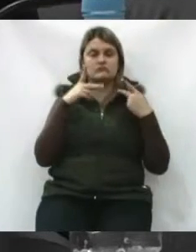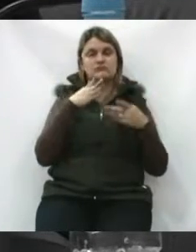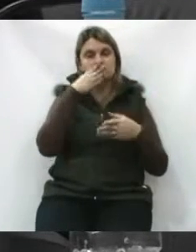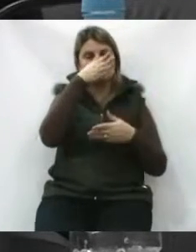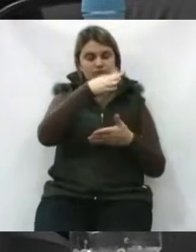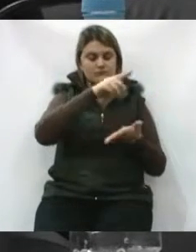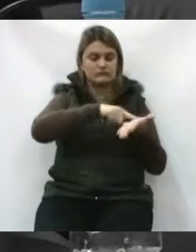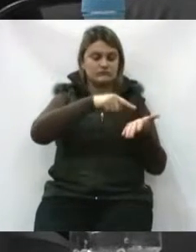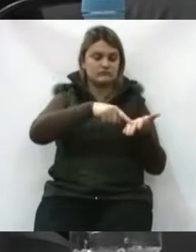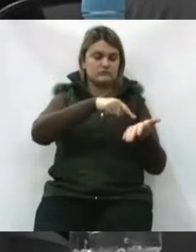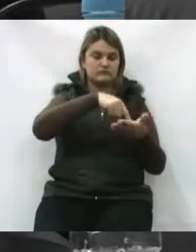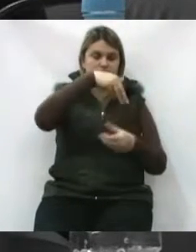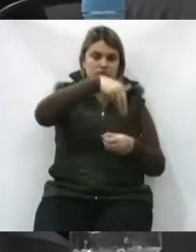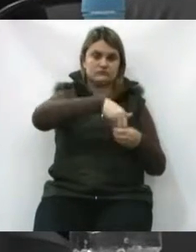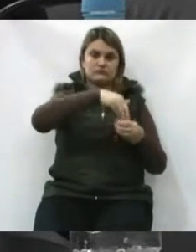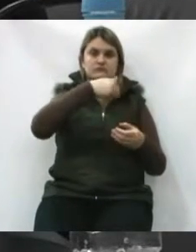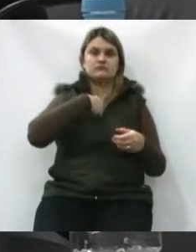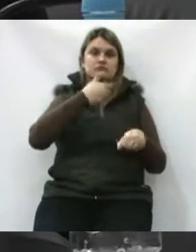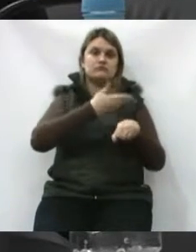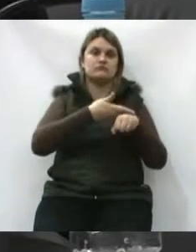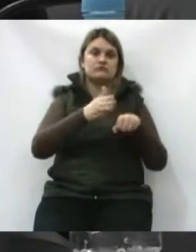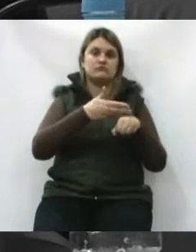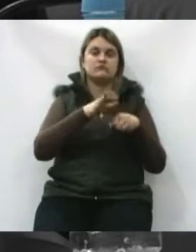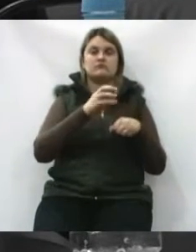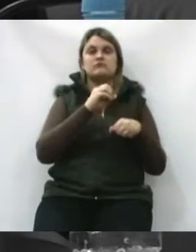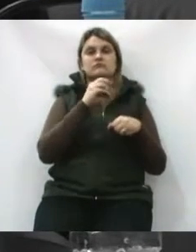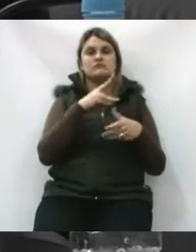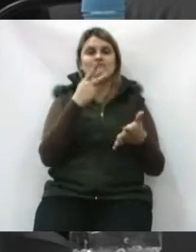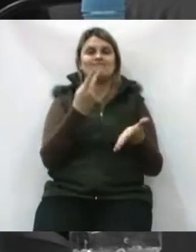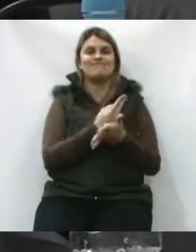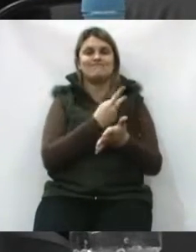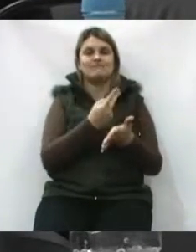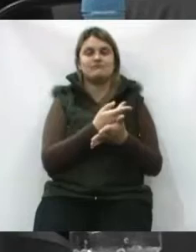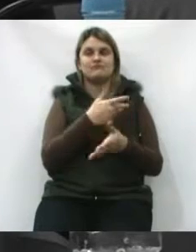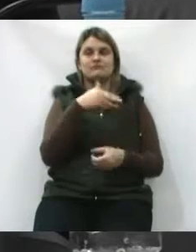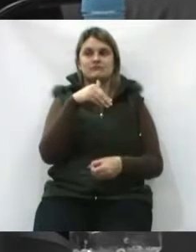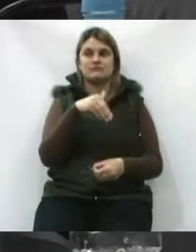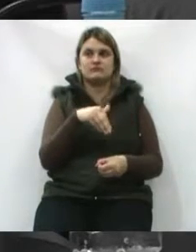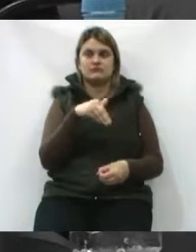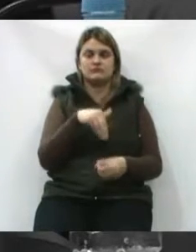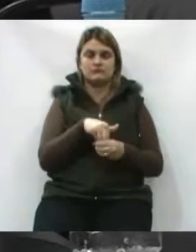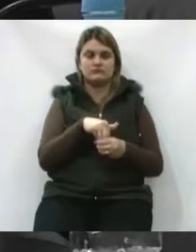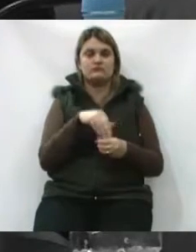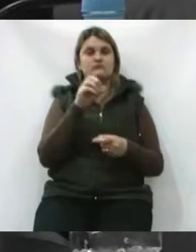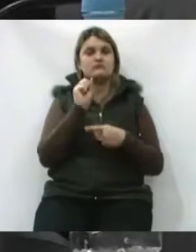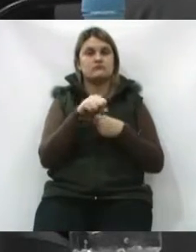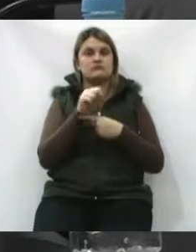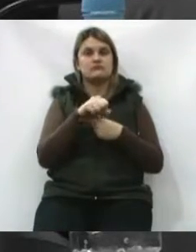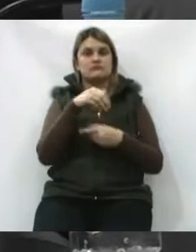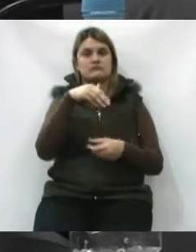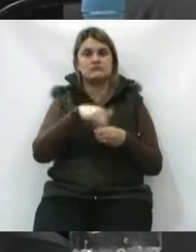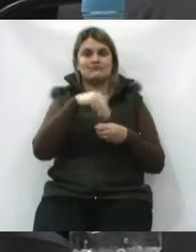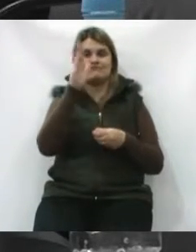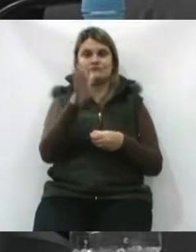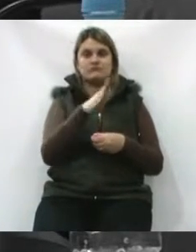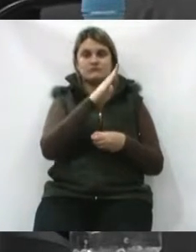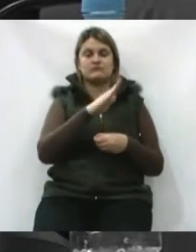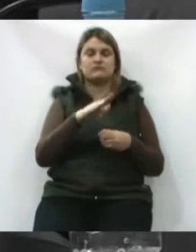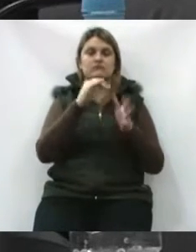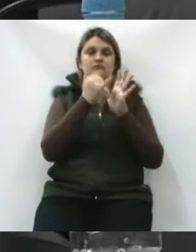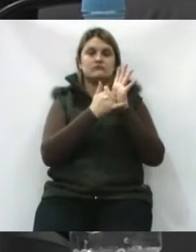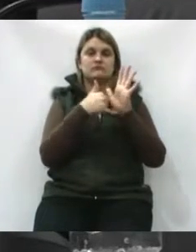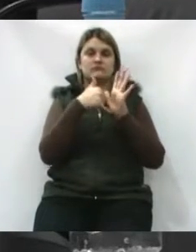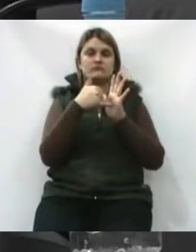vai lá na urna eletrônica e anula o voto ou vota em branco, ou até sem querer erre o seu voto. E sim aqueles votos anulados pela justiça